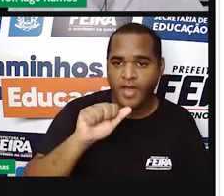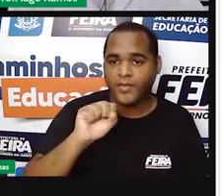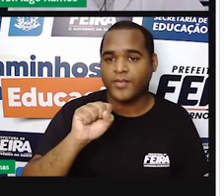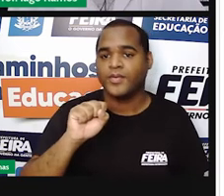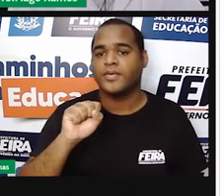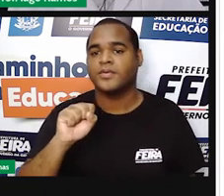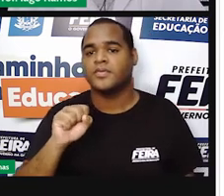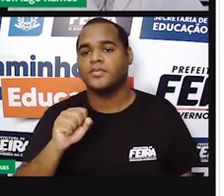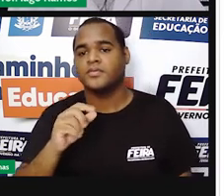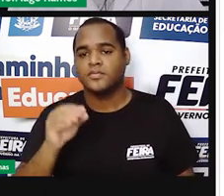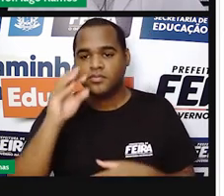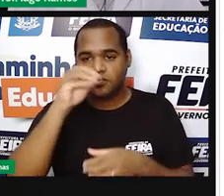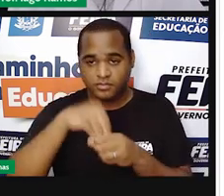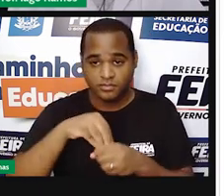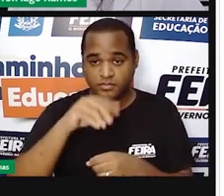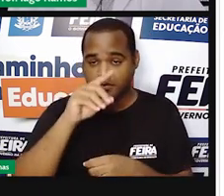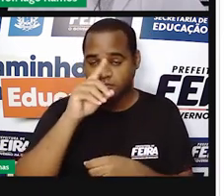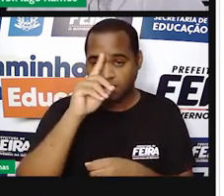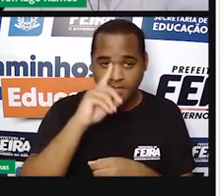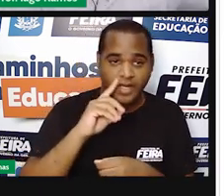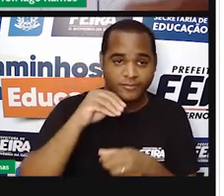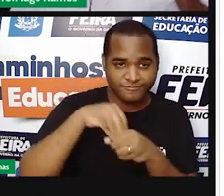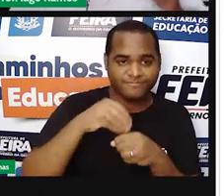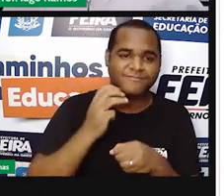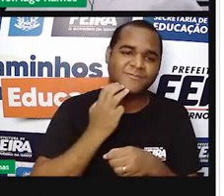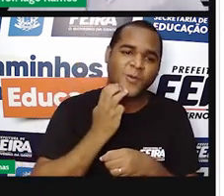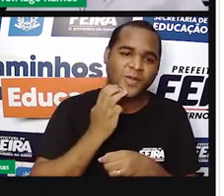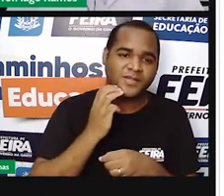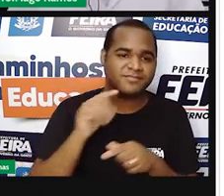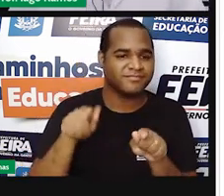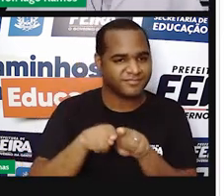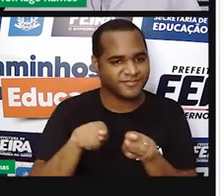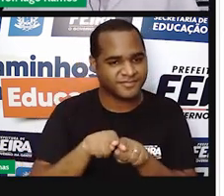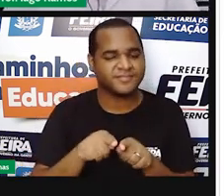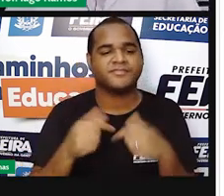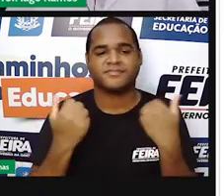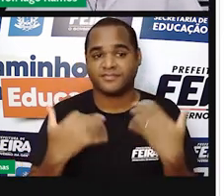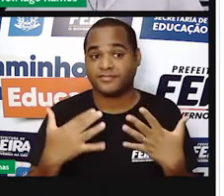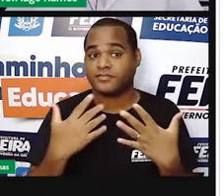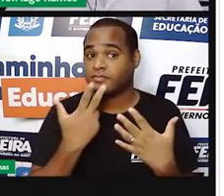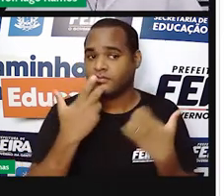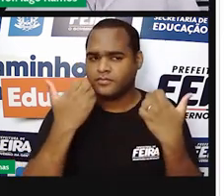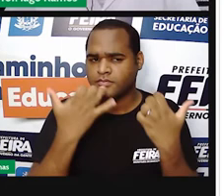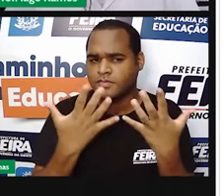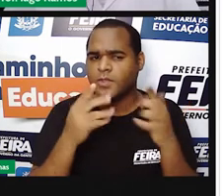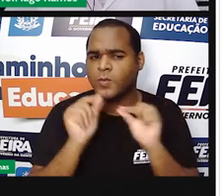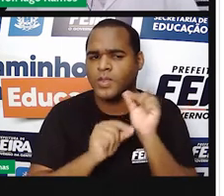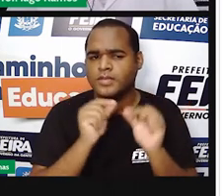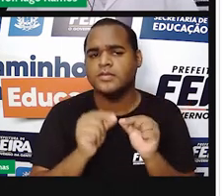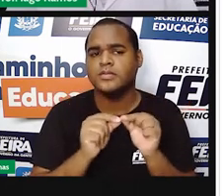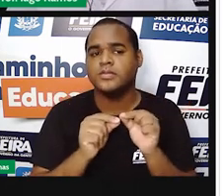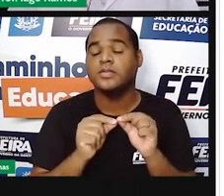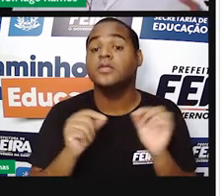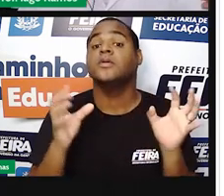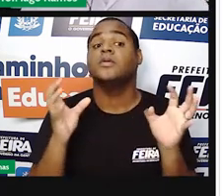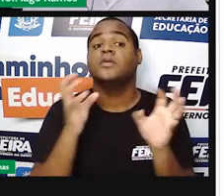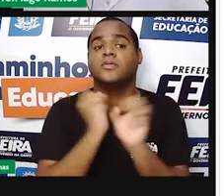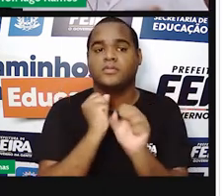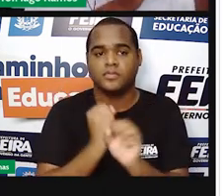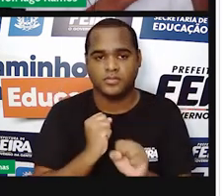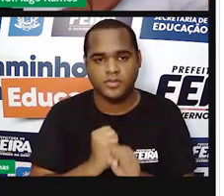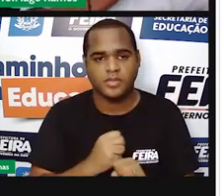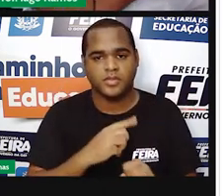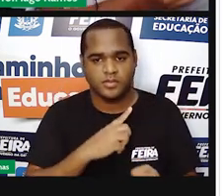dentro do rosa tem o amarelo que é os números naturais, porque eu falei com vocês o seguinte, que os inteiros é formado pelos